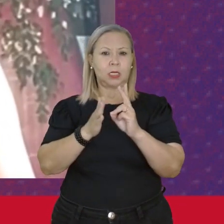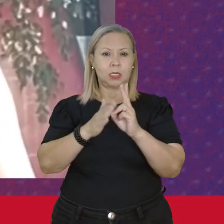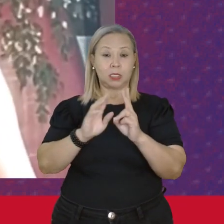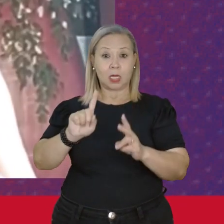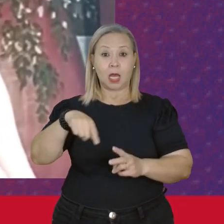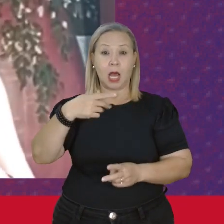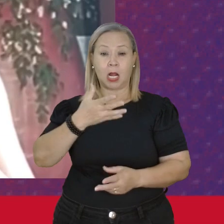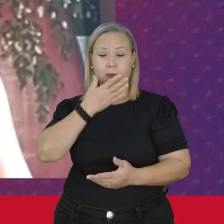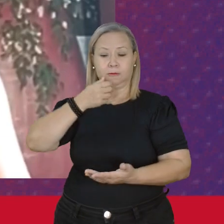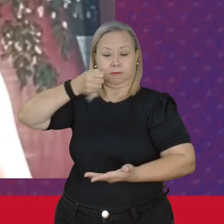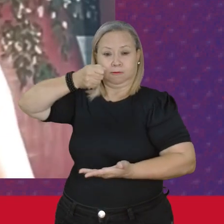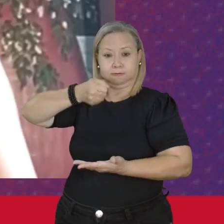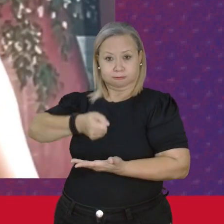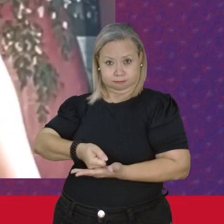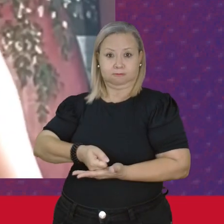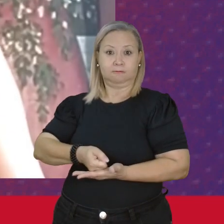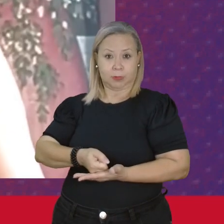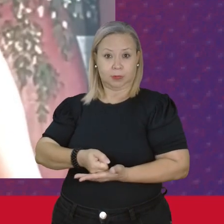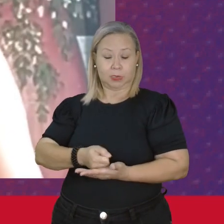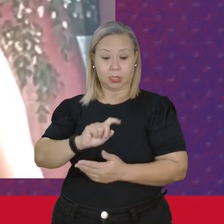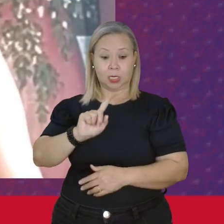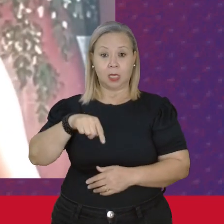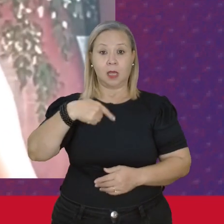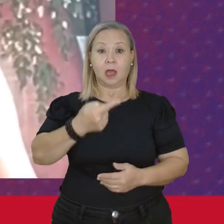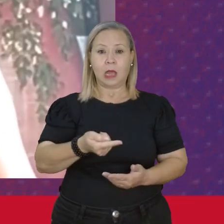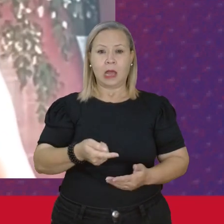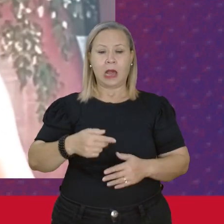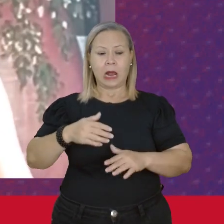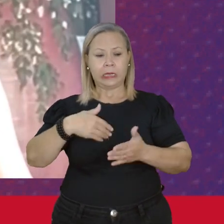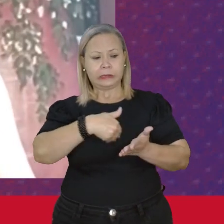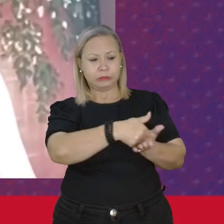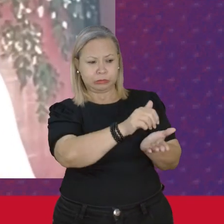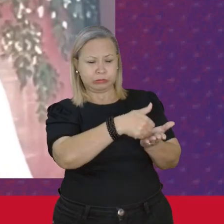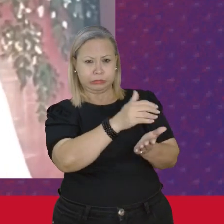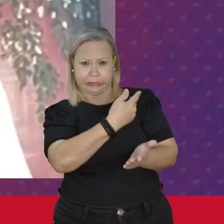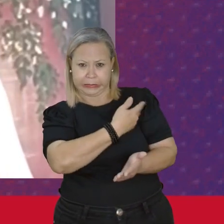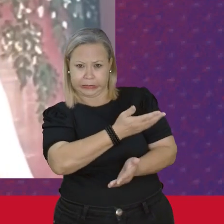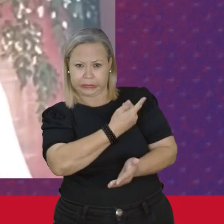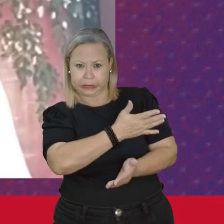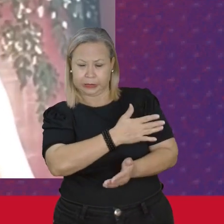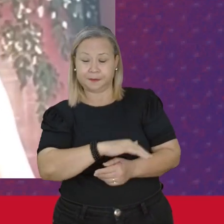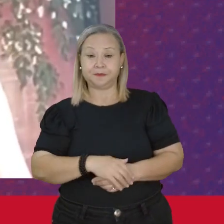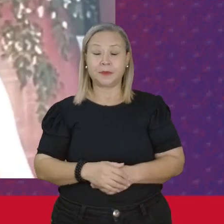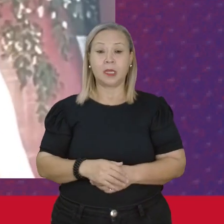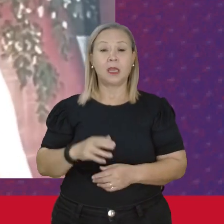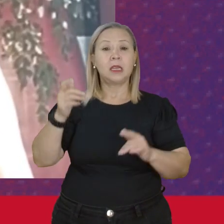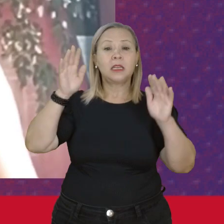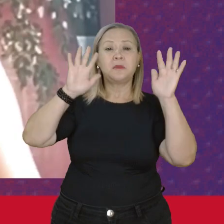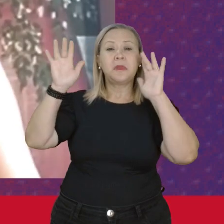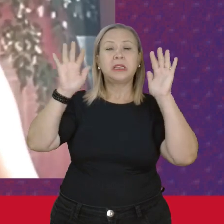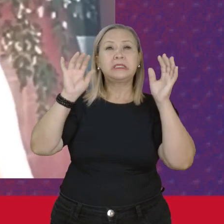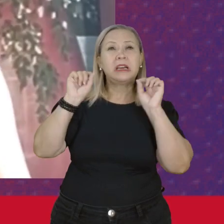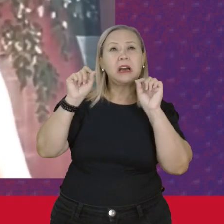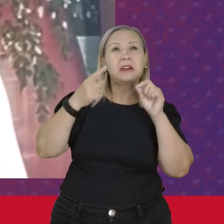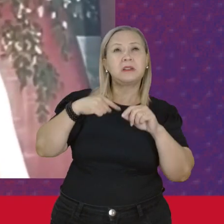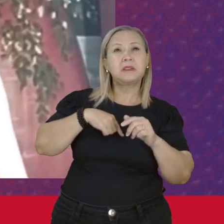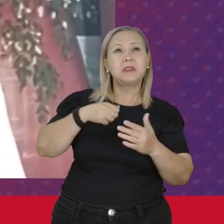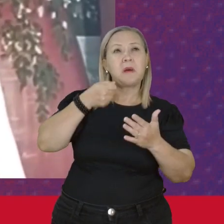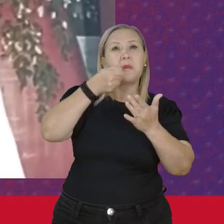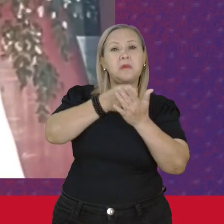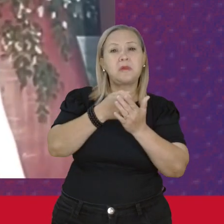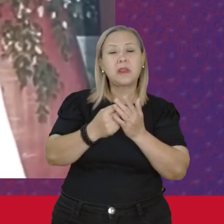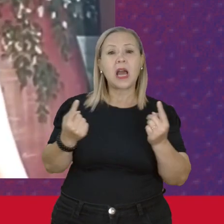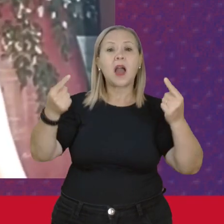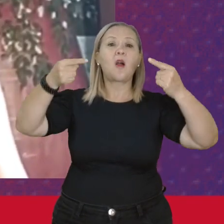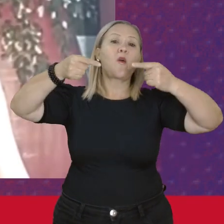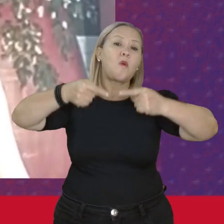machismo Além Da marginalização Você deve imaginar Que nós estamos Lutando contra